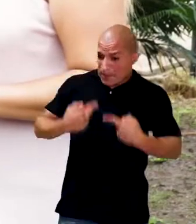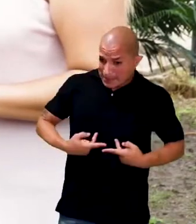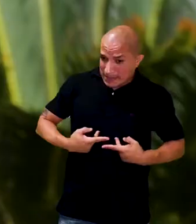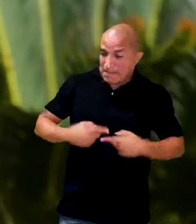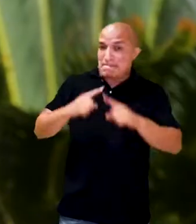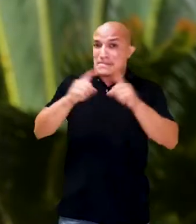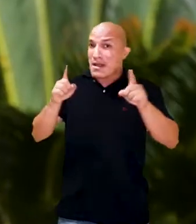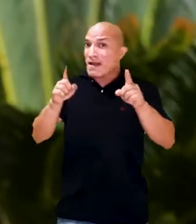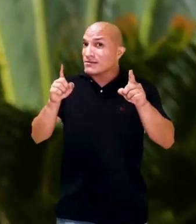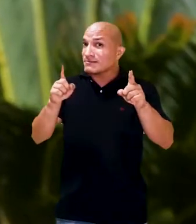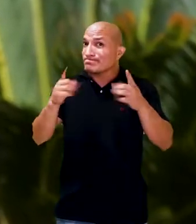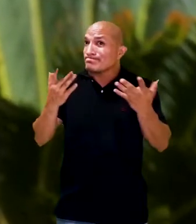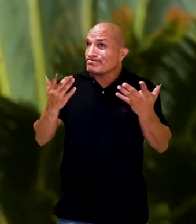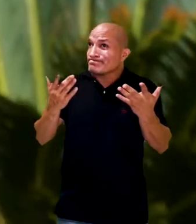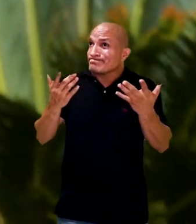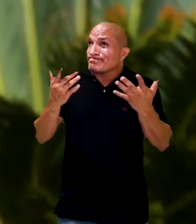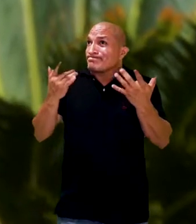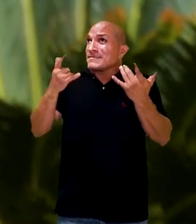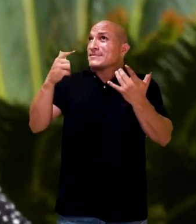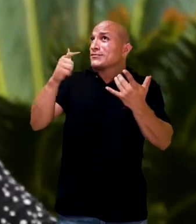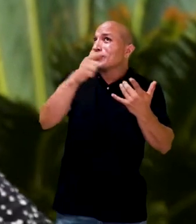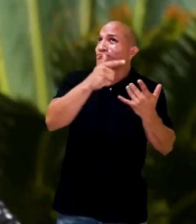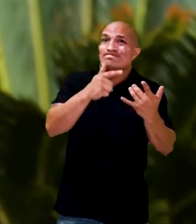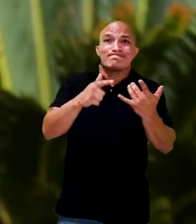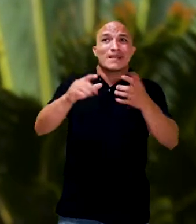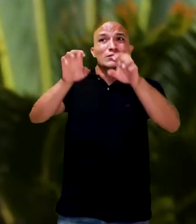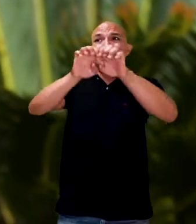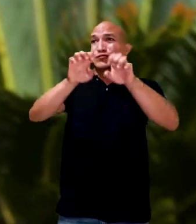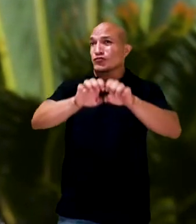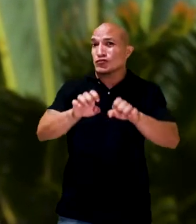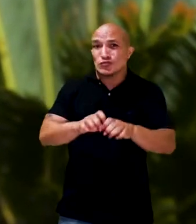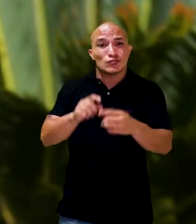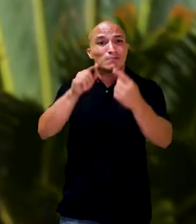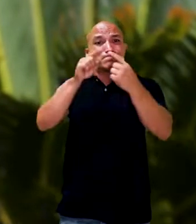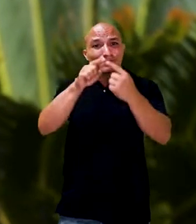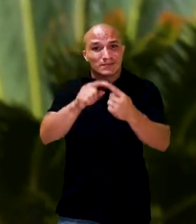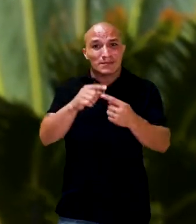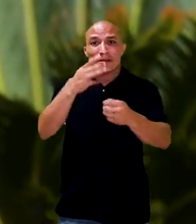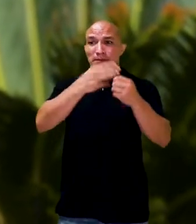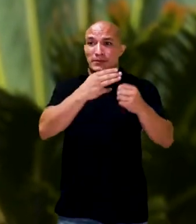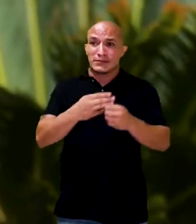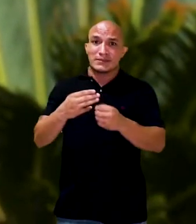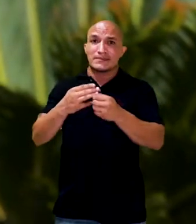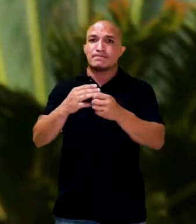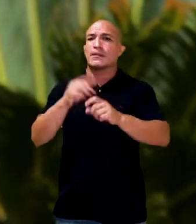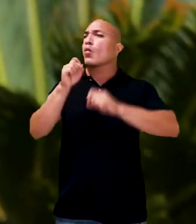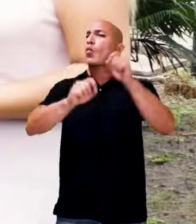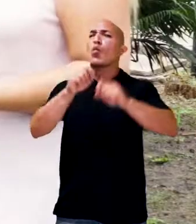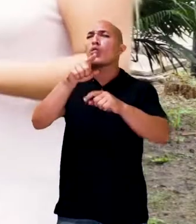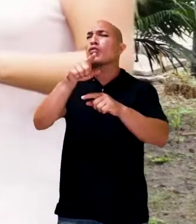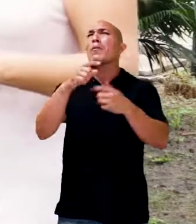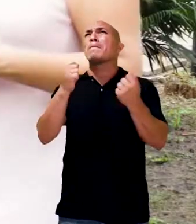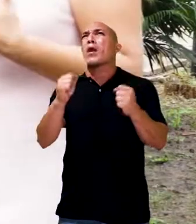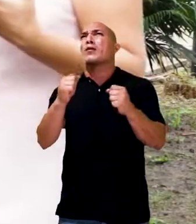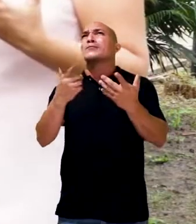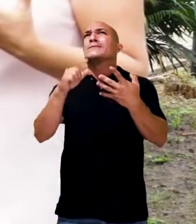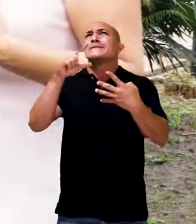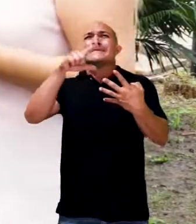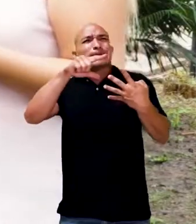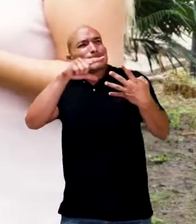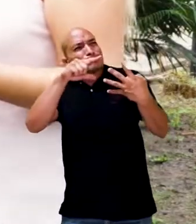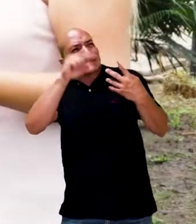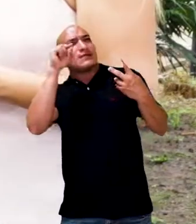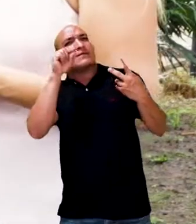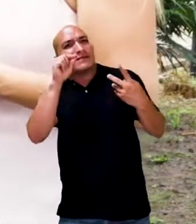somente humanitário, mas é de uma estrutura adequada para esse município. E o que é tu